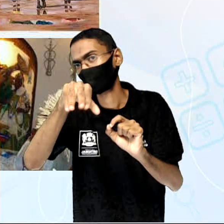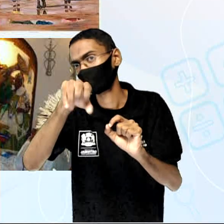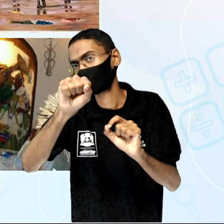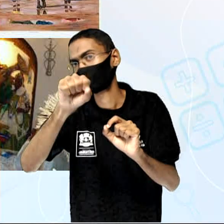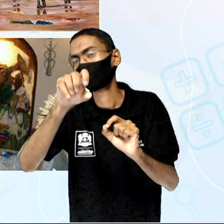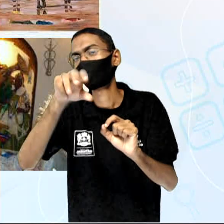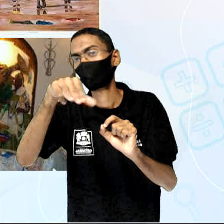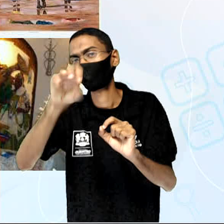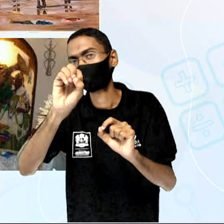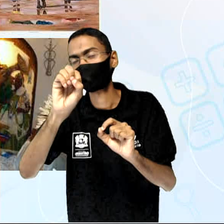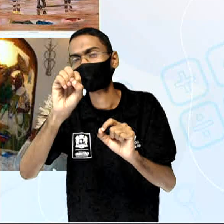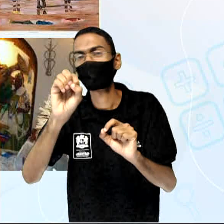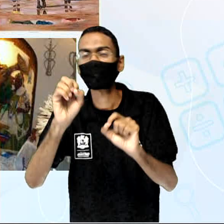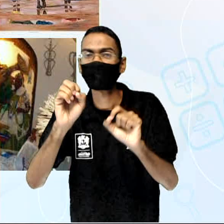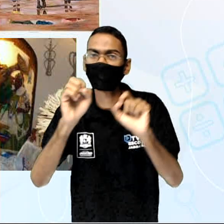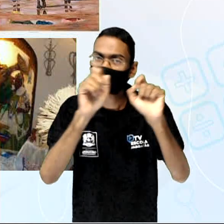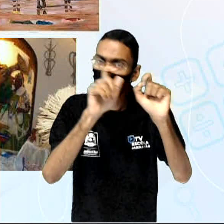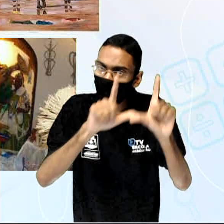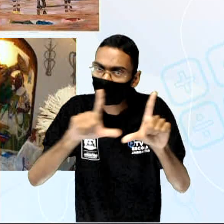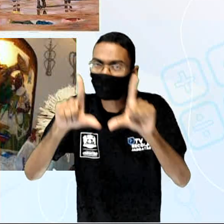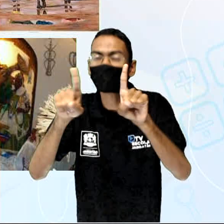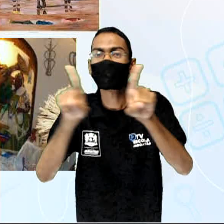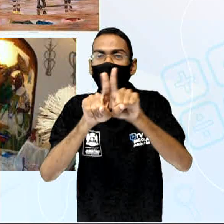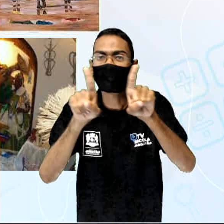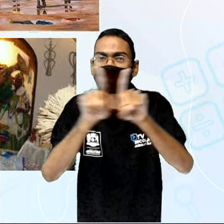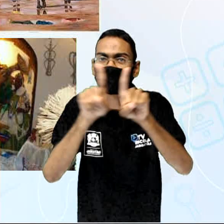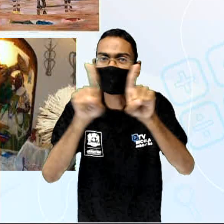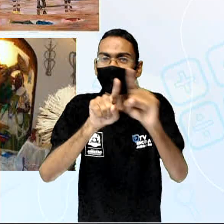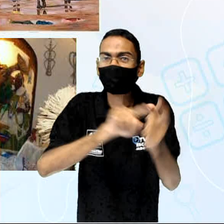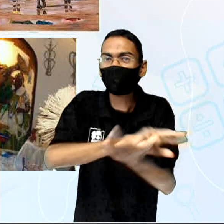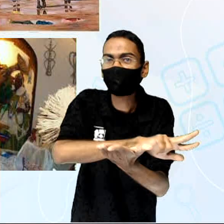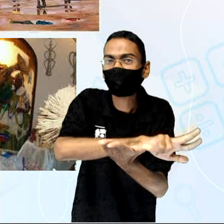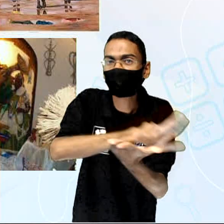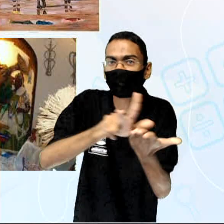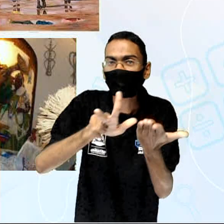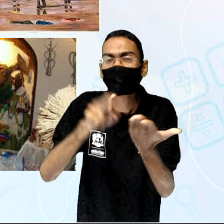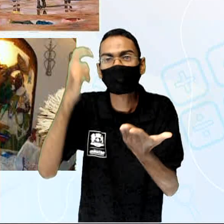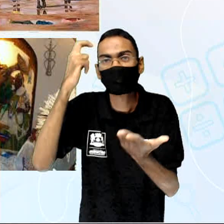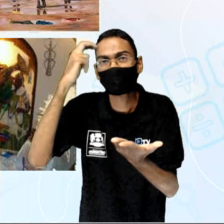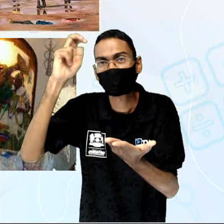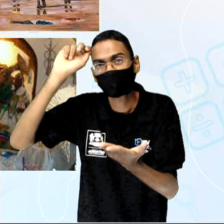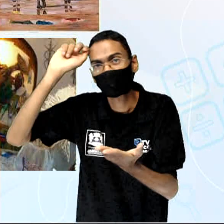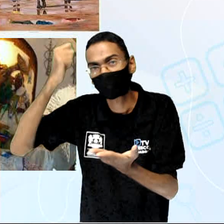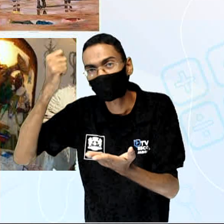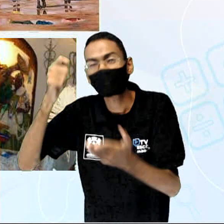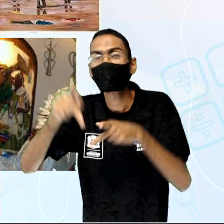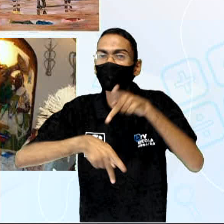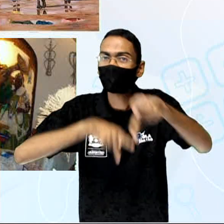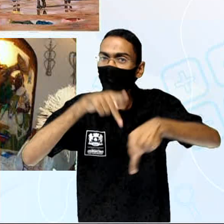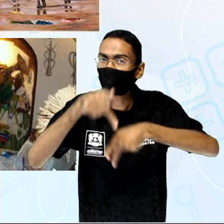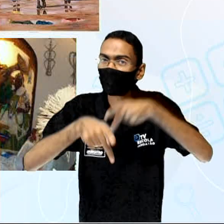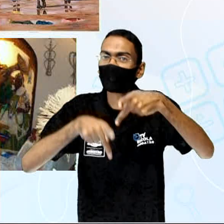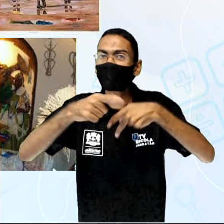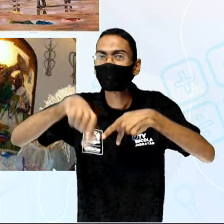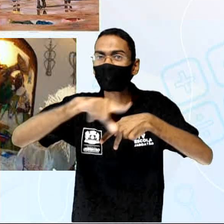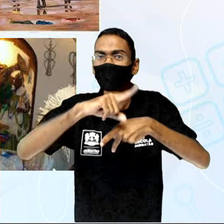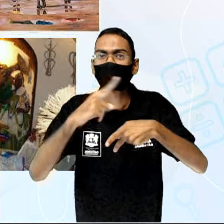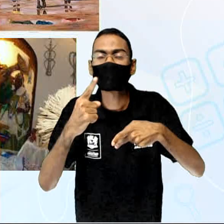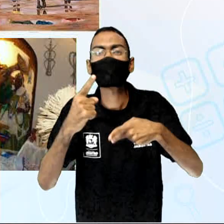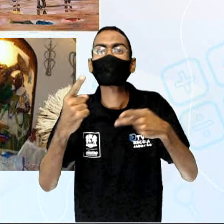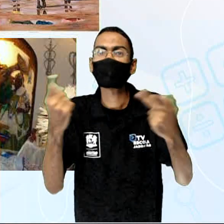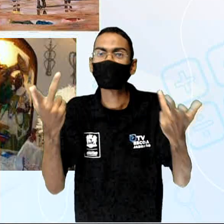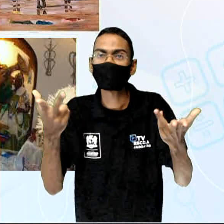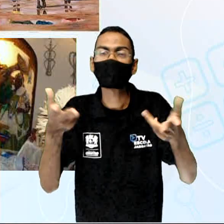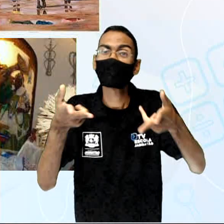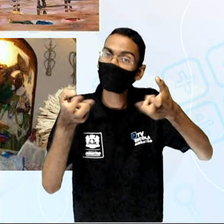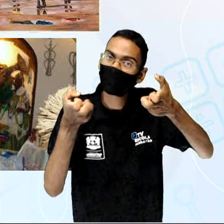culturas de povos africanos. Lembrar vocês, e aí para você que está me escutando, lembrar vocês que a